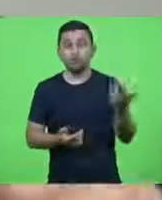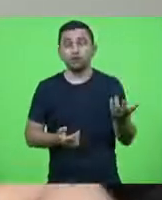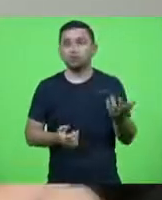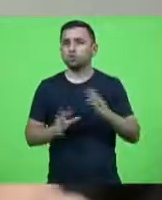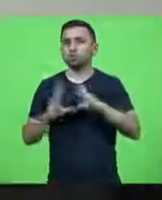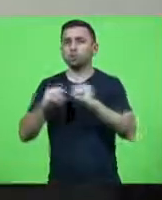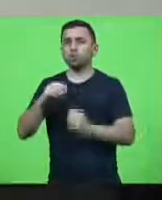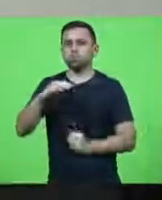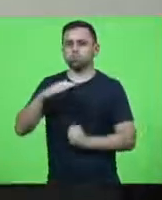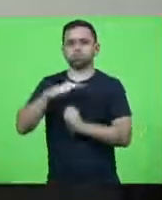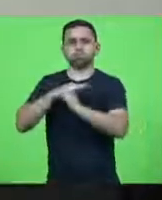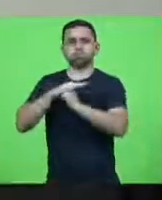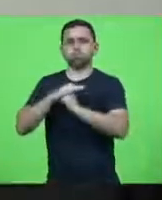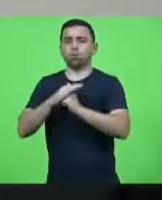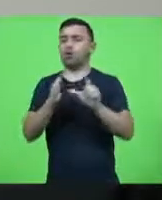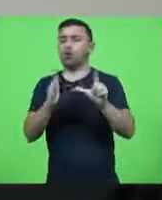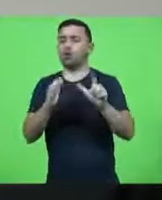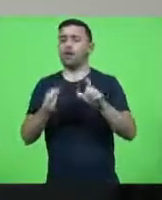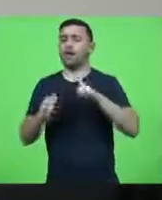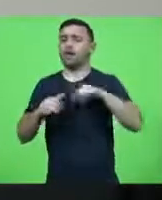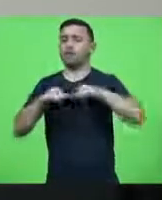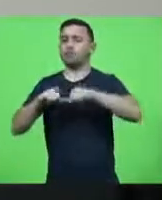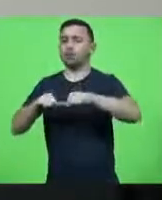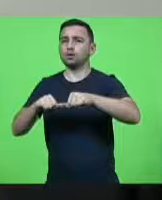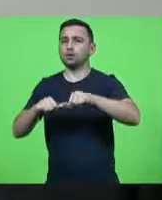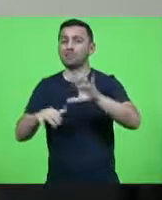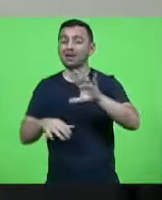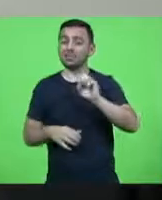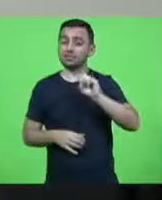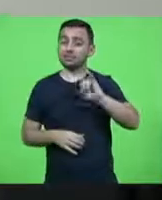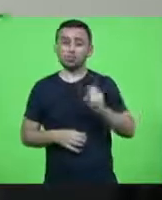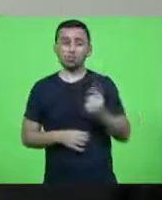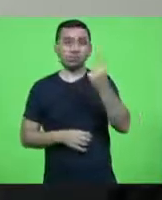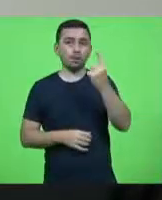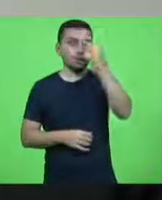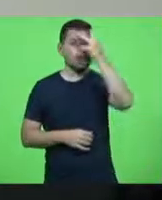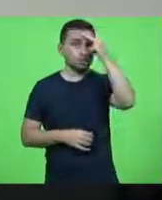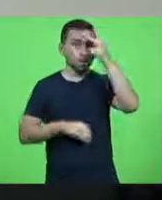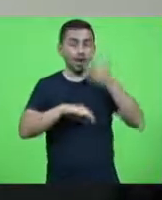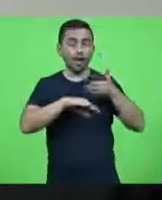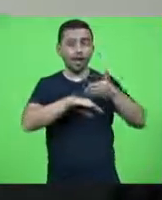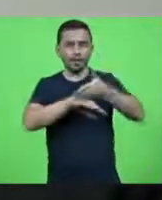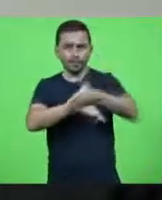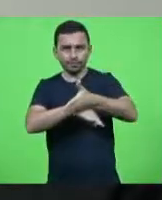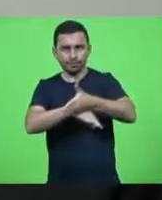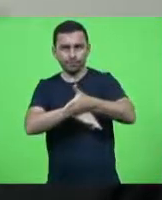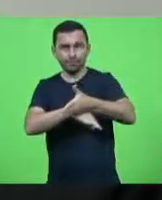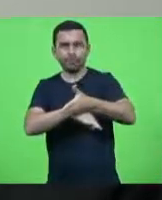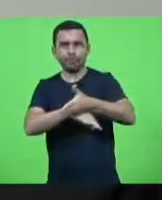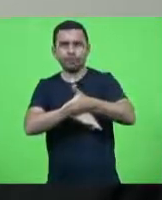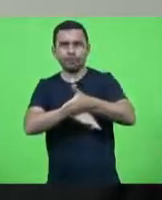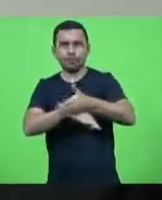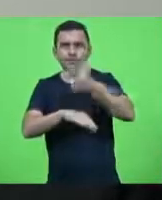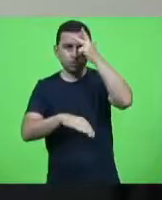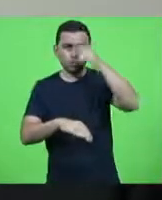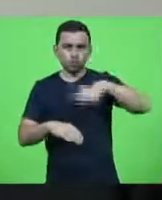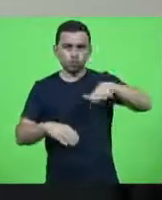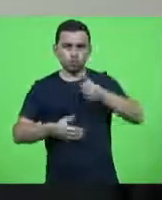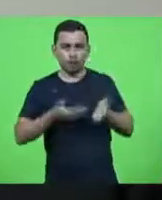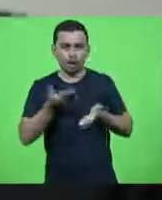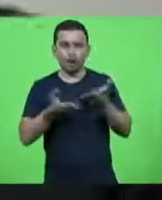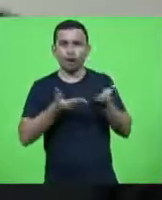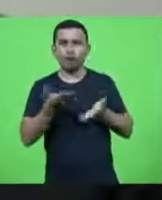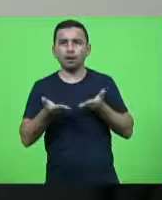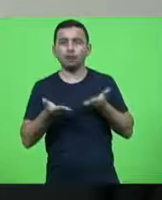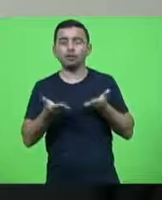só que a hora que foi determinar um uma pessoa por família aí as próprias pessoas que atendem no